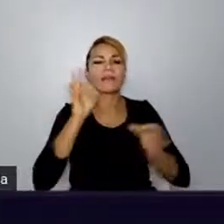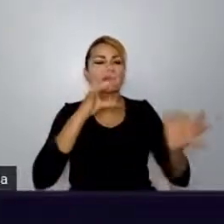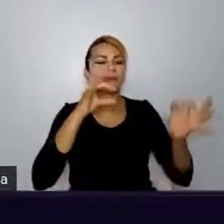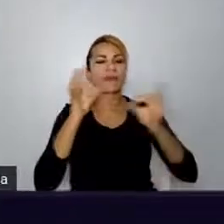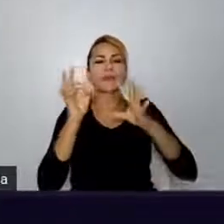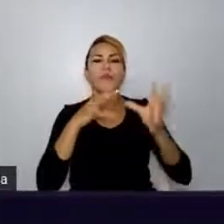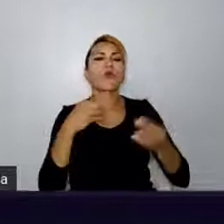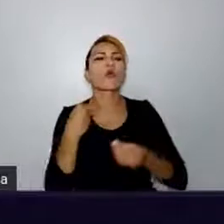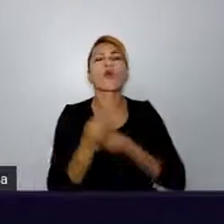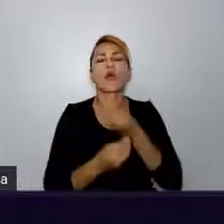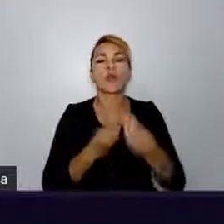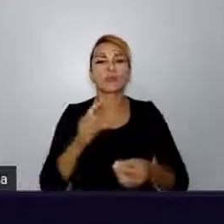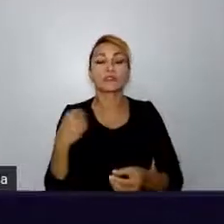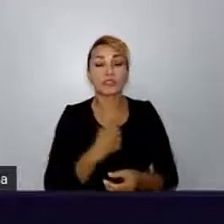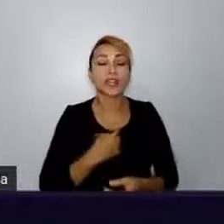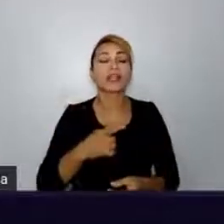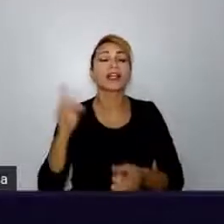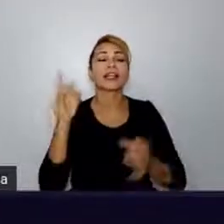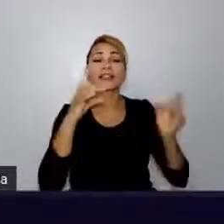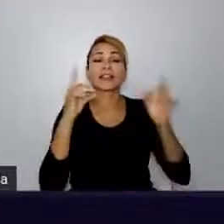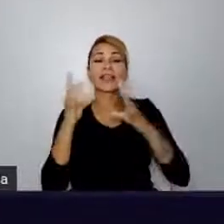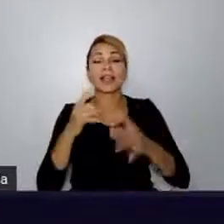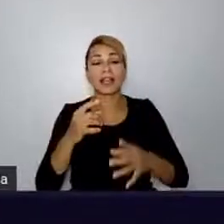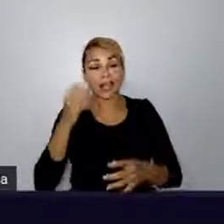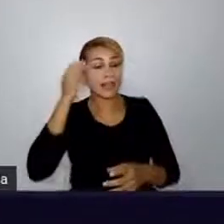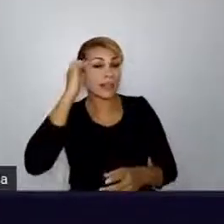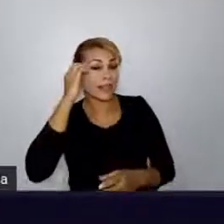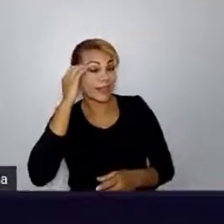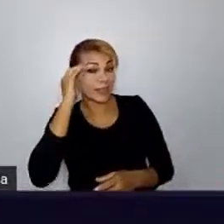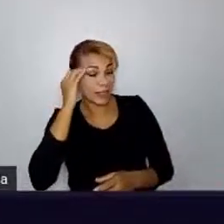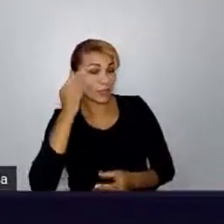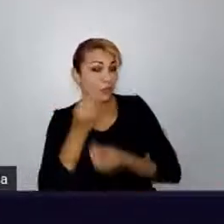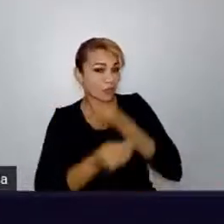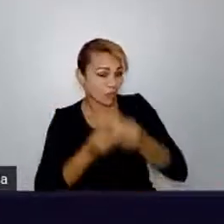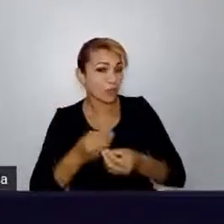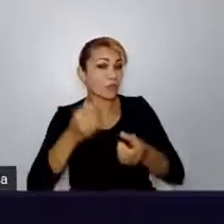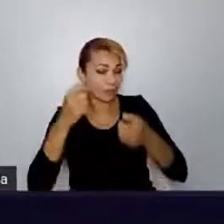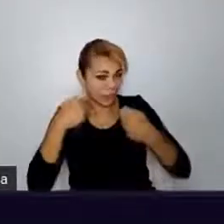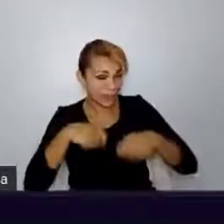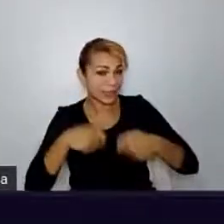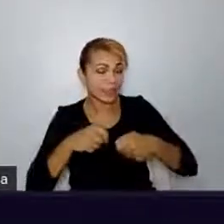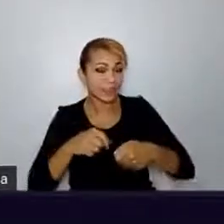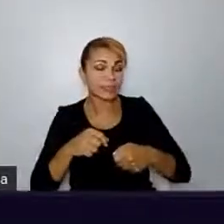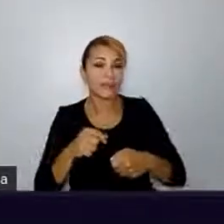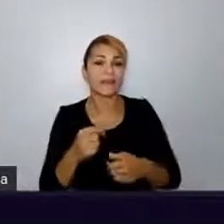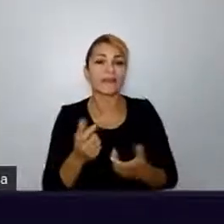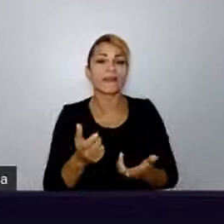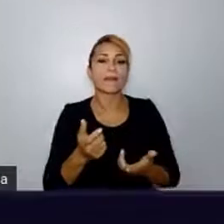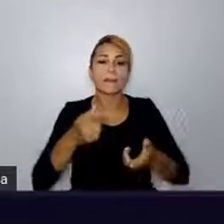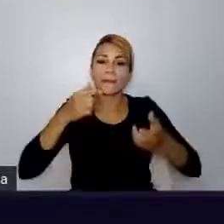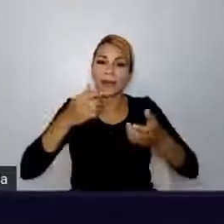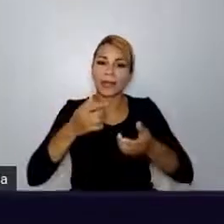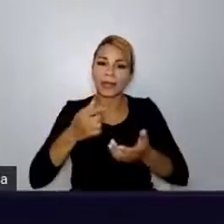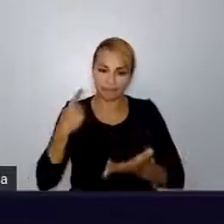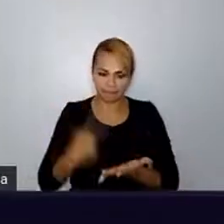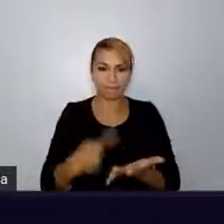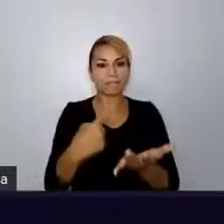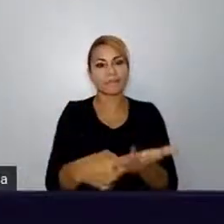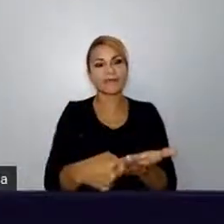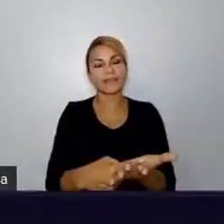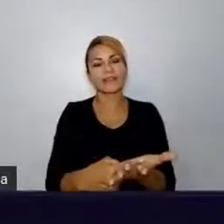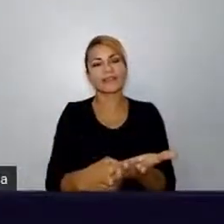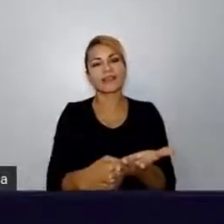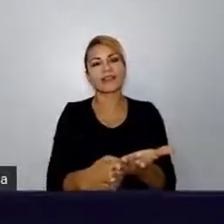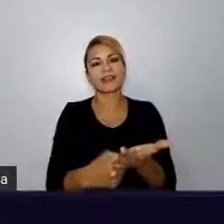feito, como a gente combina o que tem que ser feito. A gente precisa negociar para